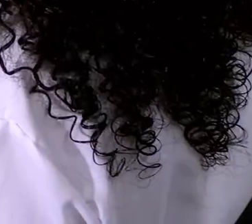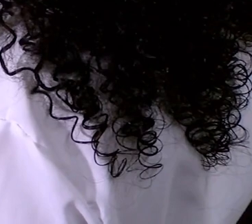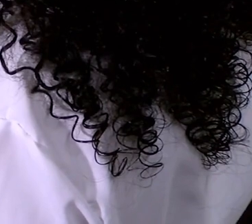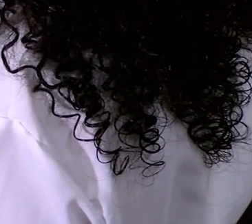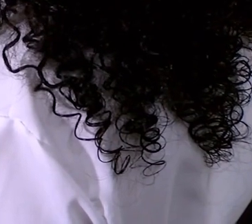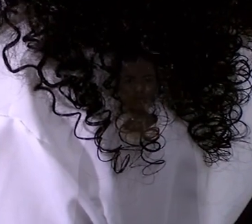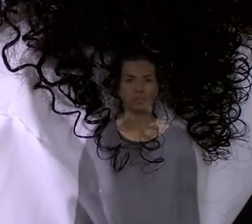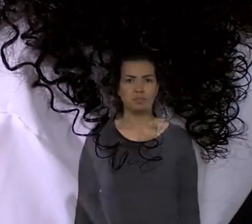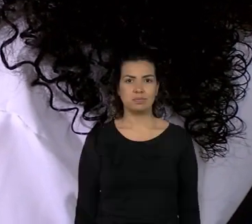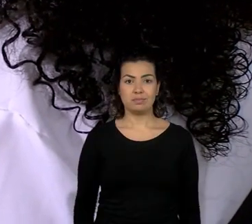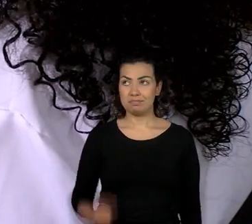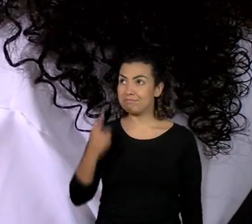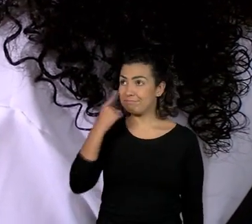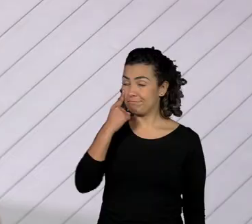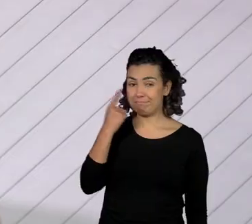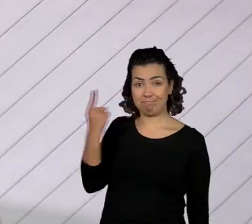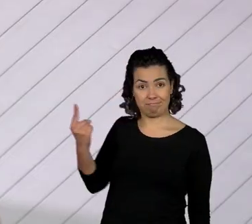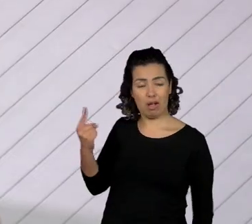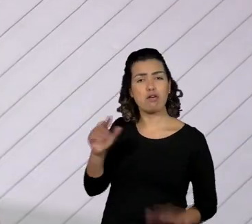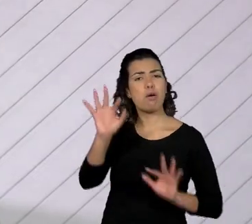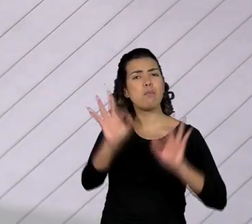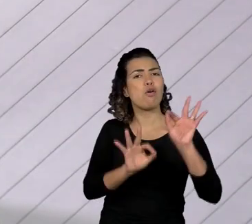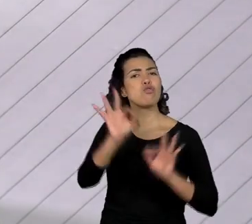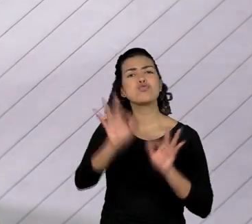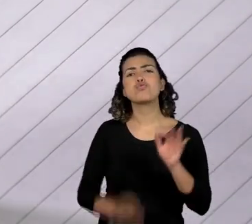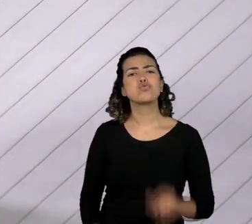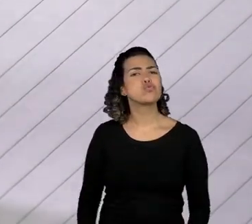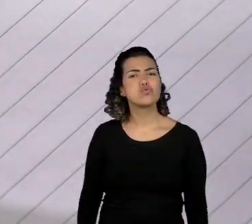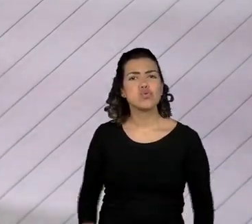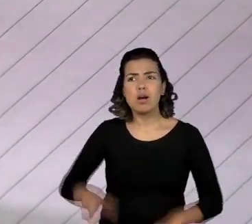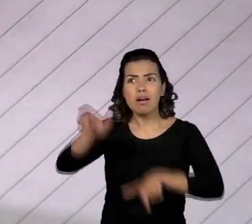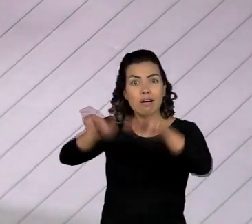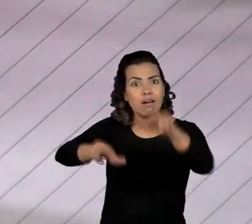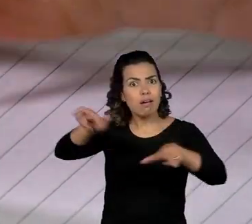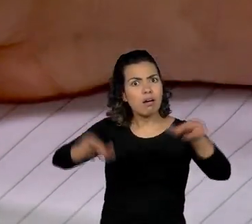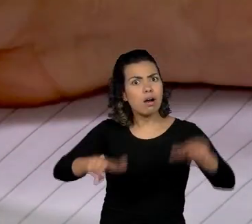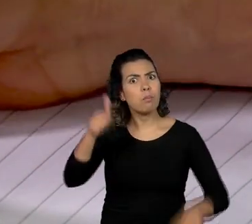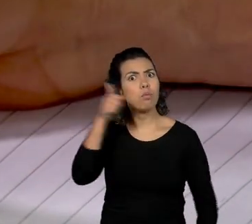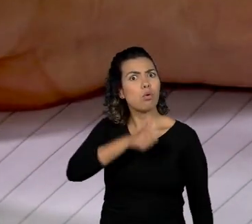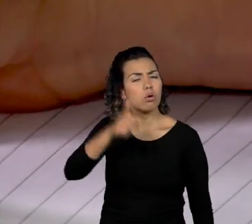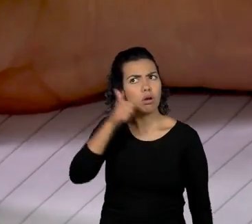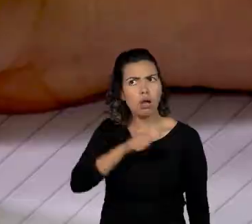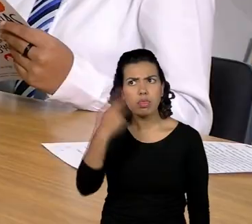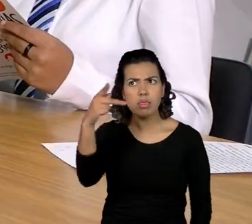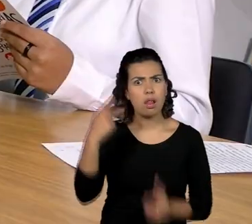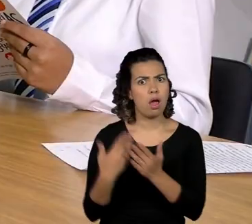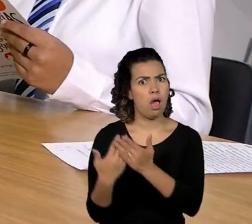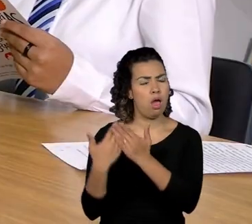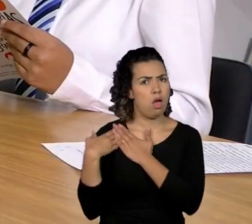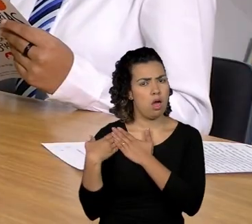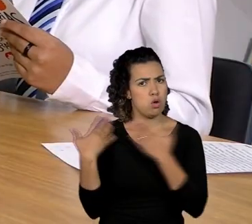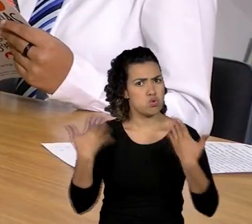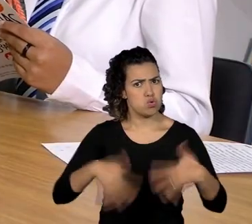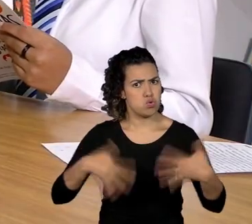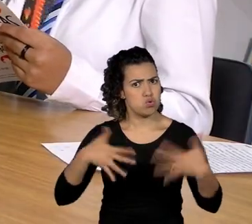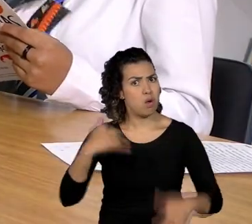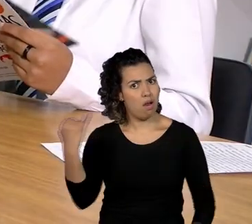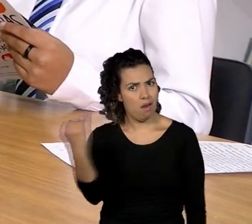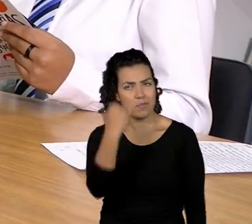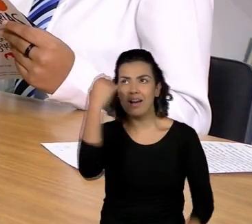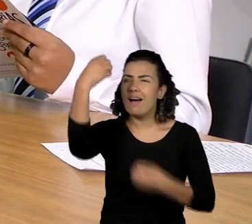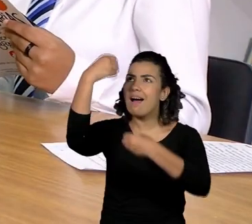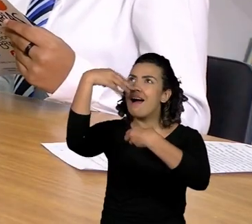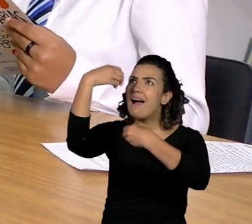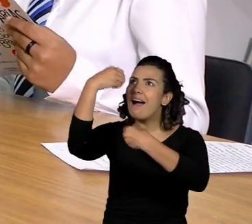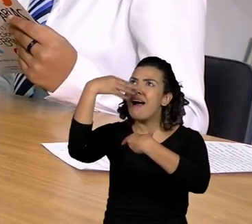Um projeto que resgata as histórias de mulheres que desempenham um papel fundamental para a nossa formação como cidadão.